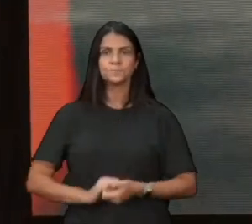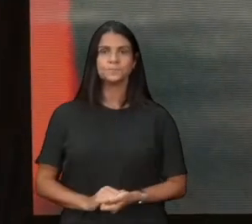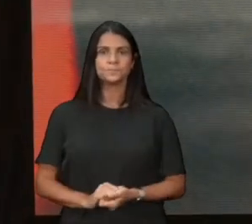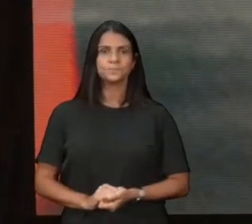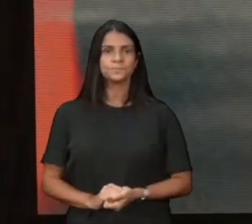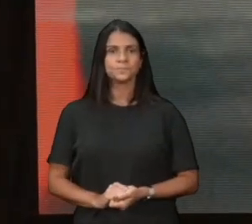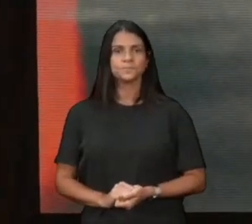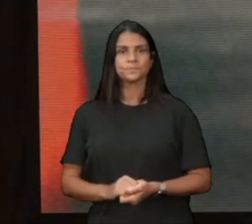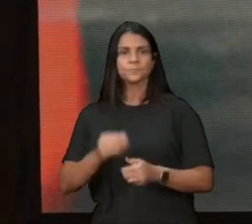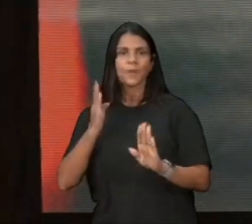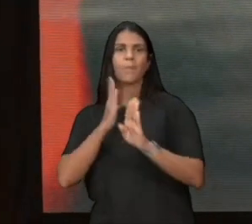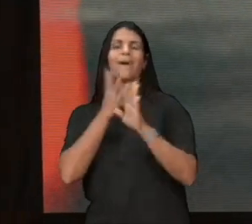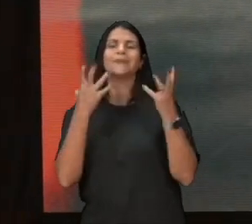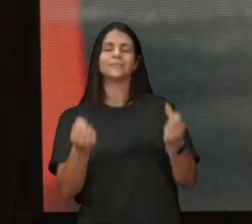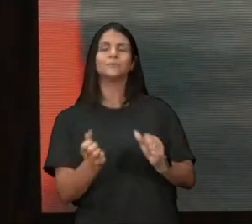e ele aprendeu a chorar,